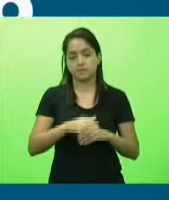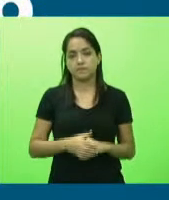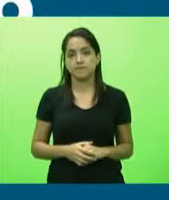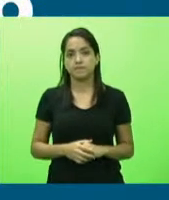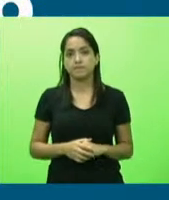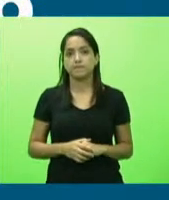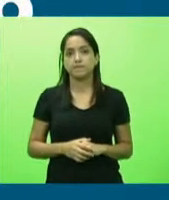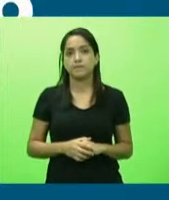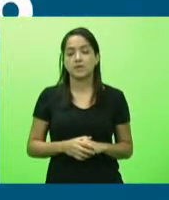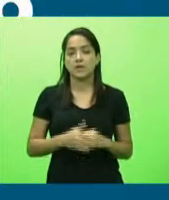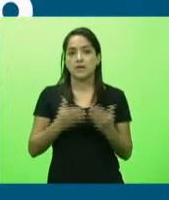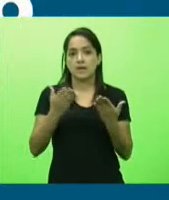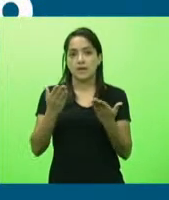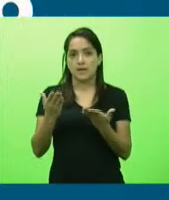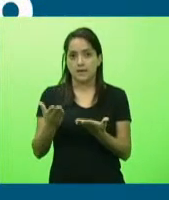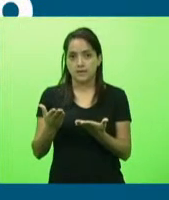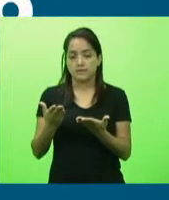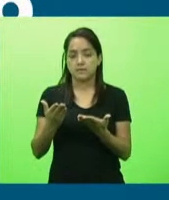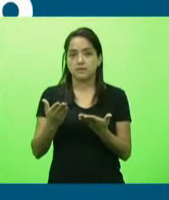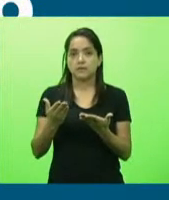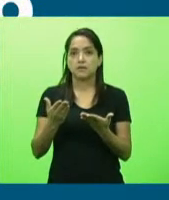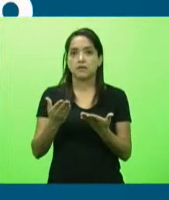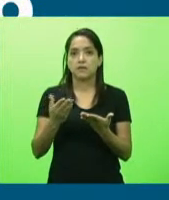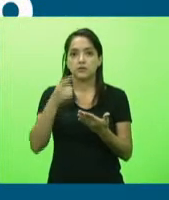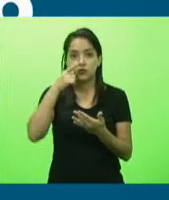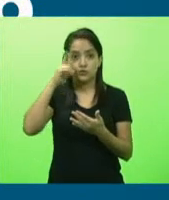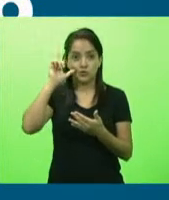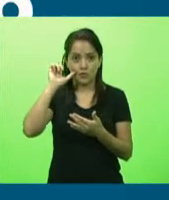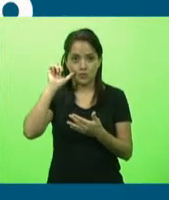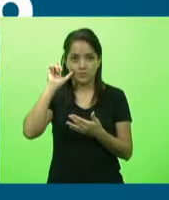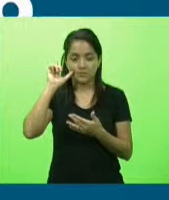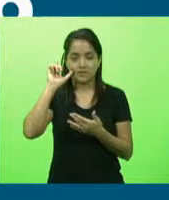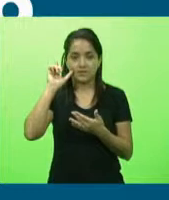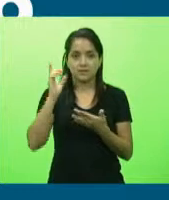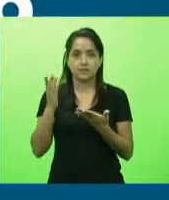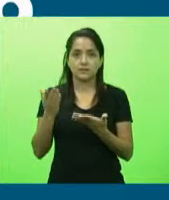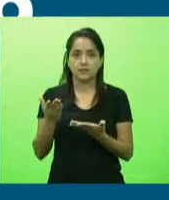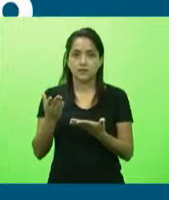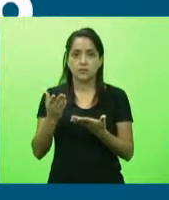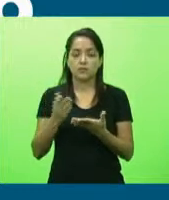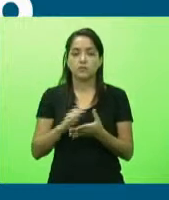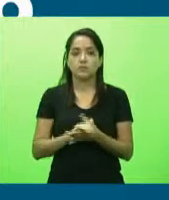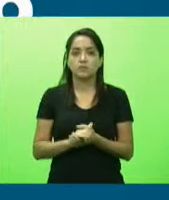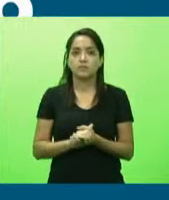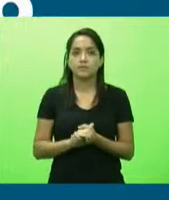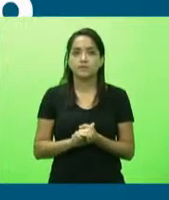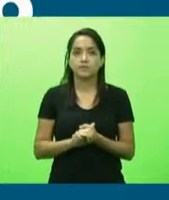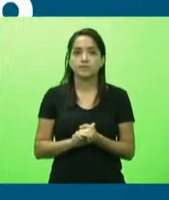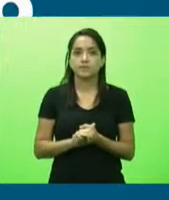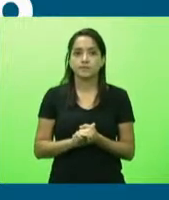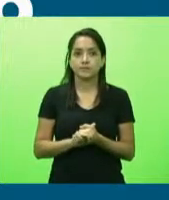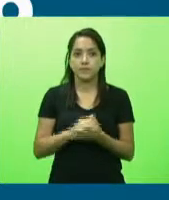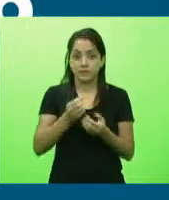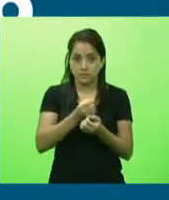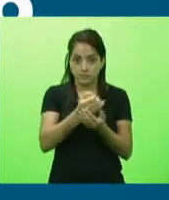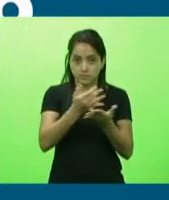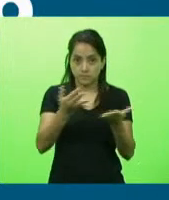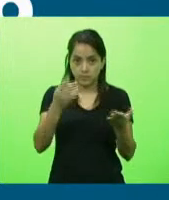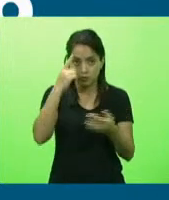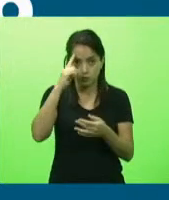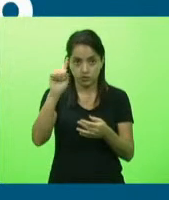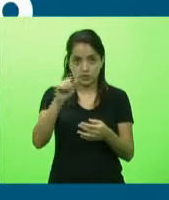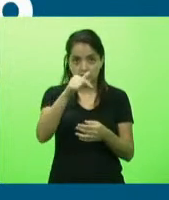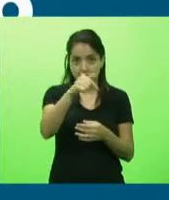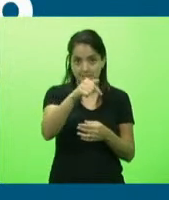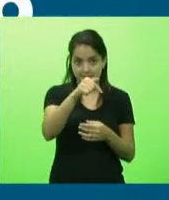essa é um panorama do dia de Omping então das primeiras excetuando essa entrega do dia 7 que essa não foi